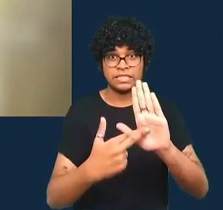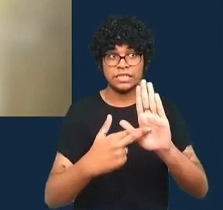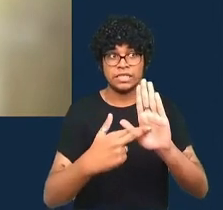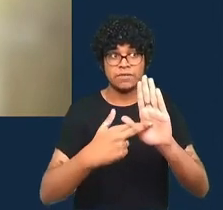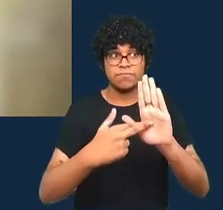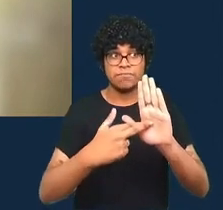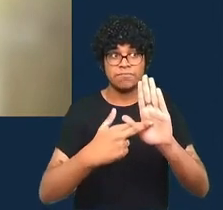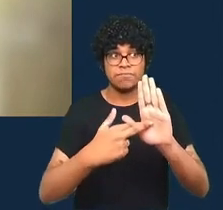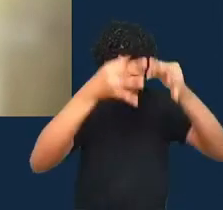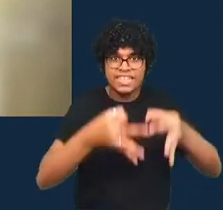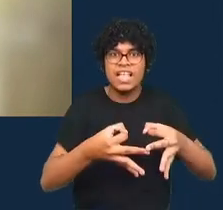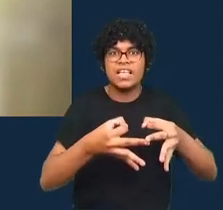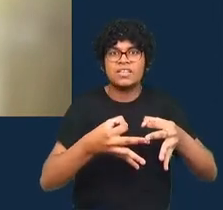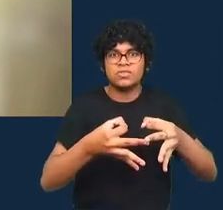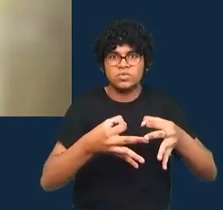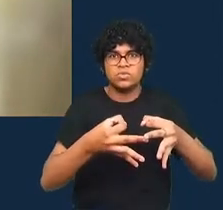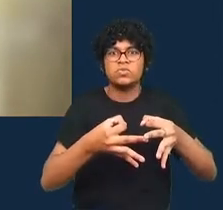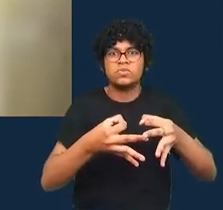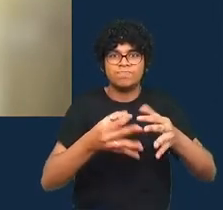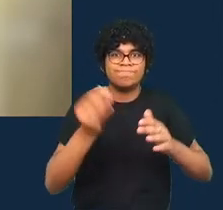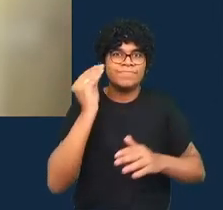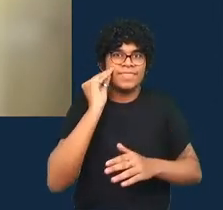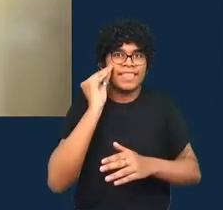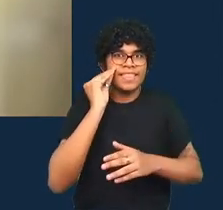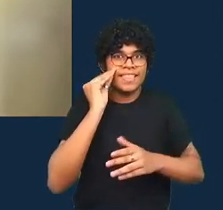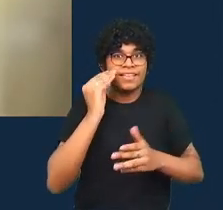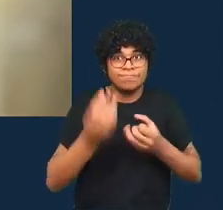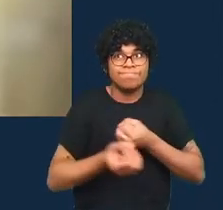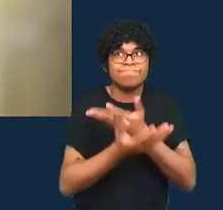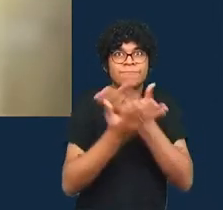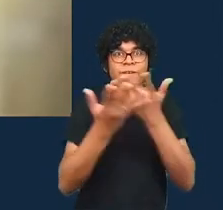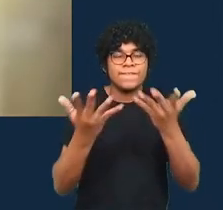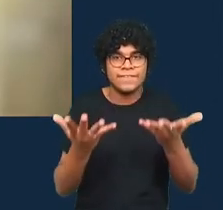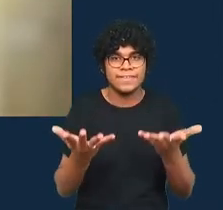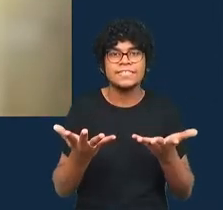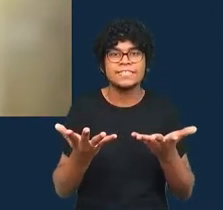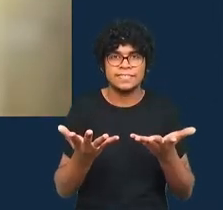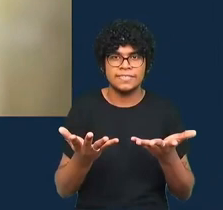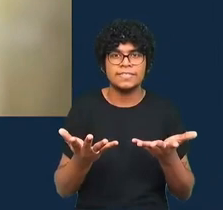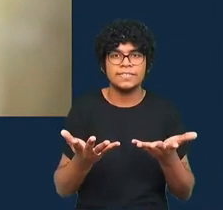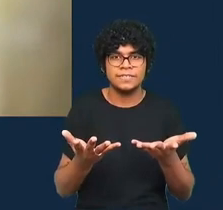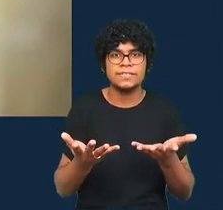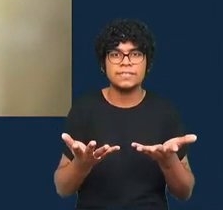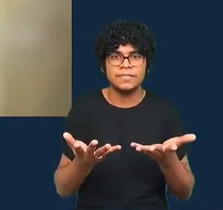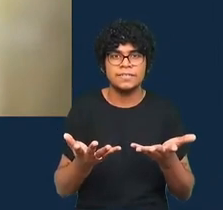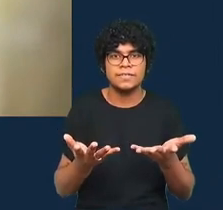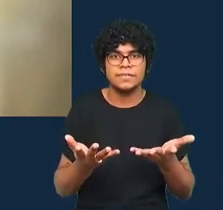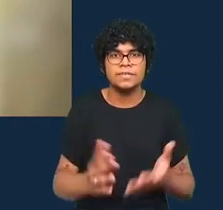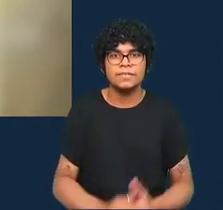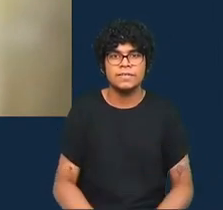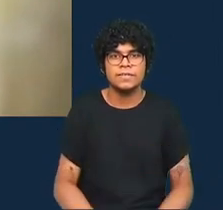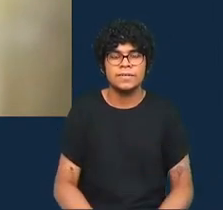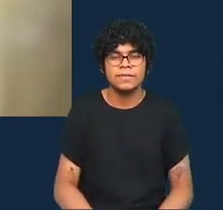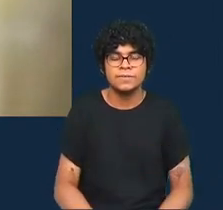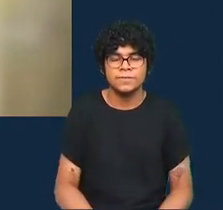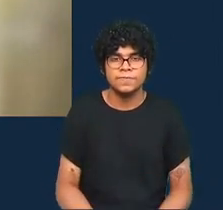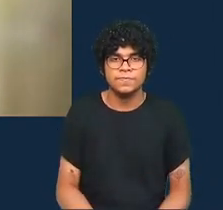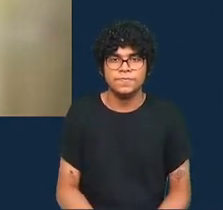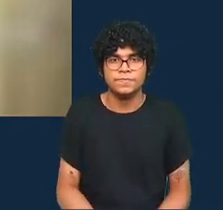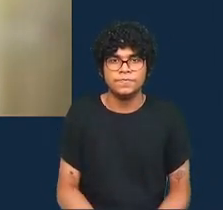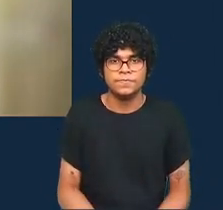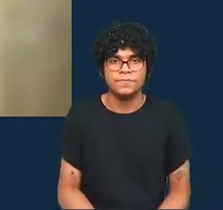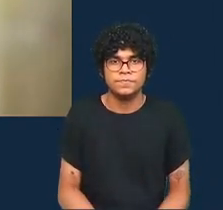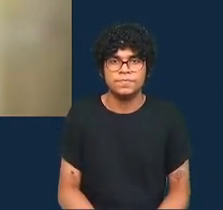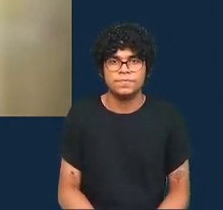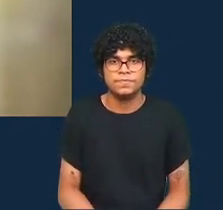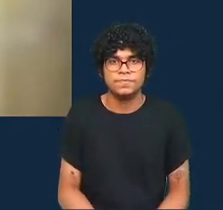tentando trazer à vida e também não temos que partir